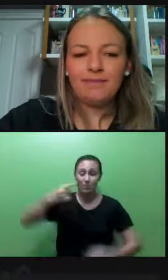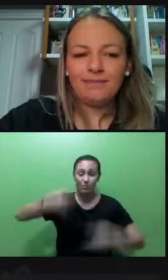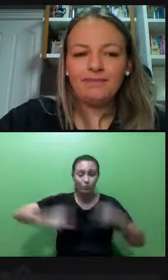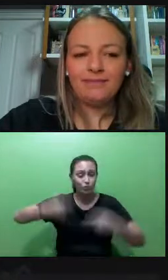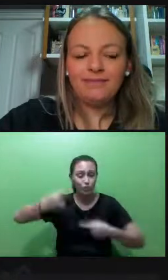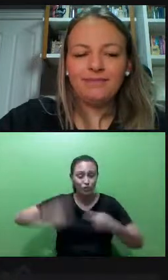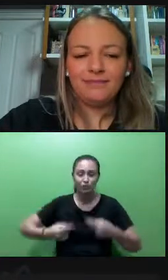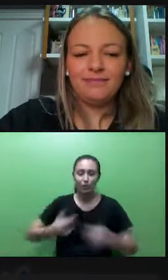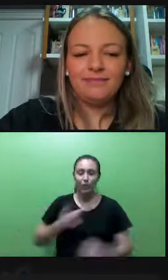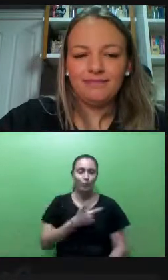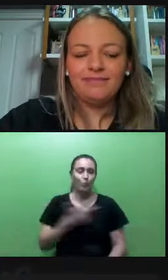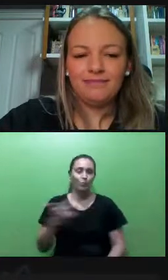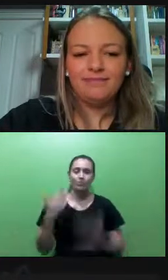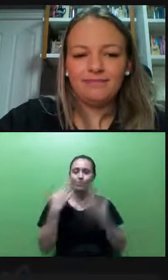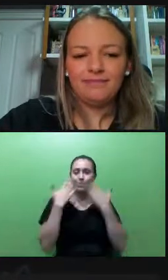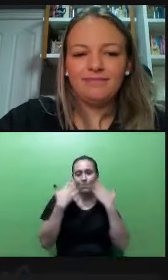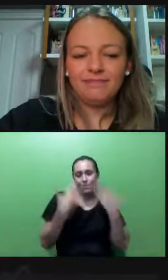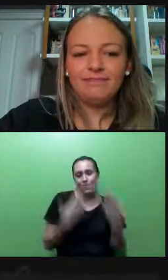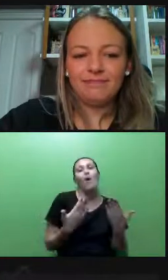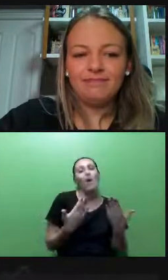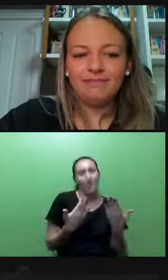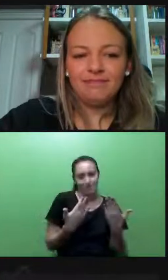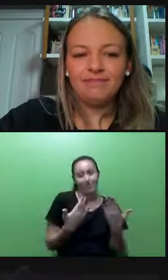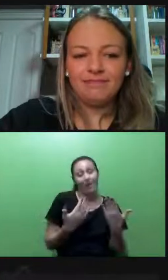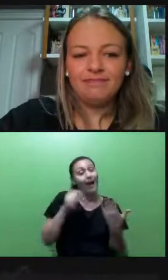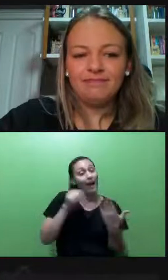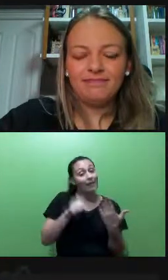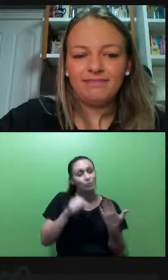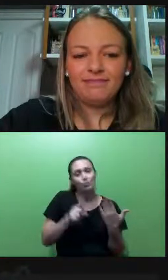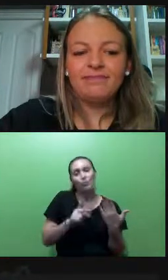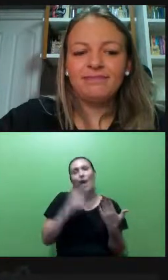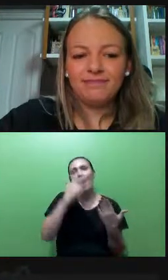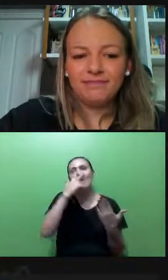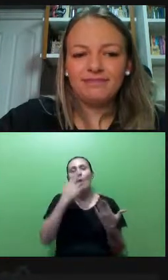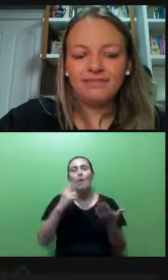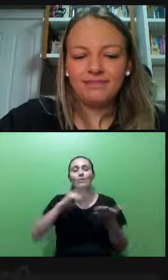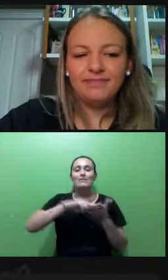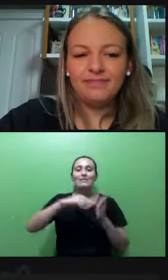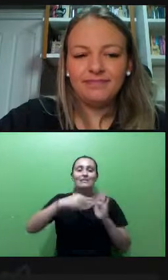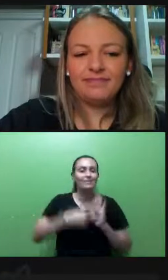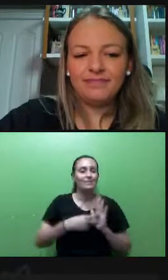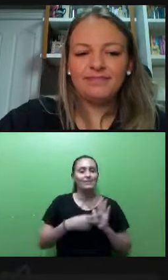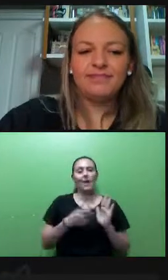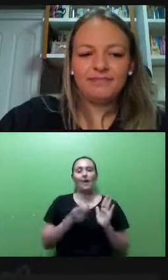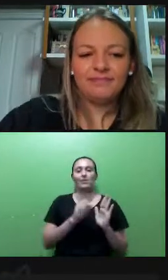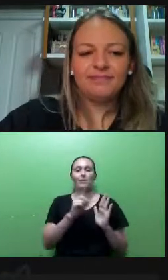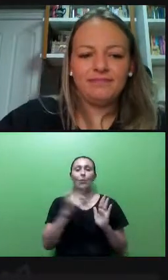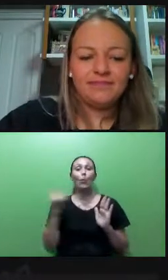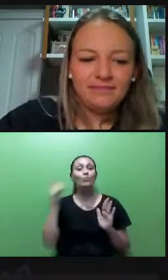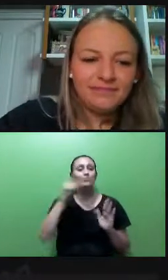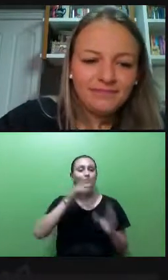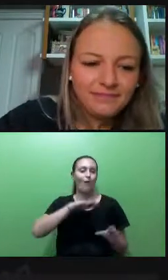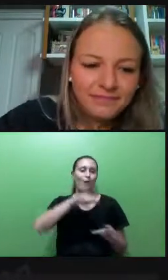forma, de uma grande forma, significa não alcançar, né, o número mínimo de votos para ser eleita.